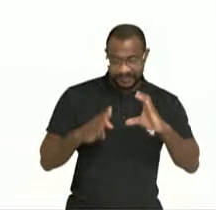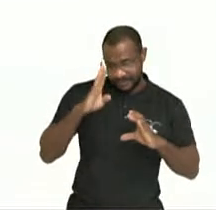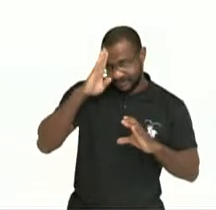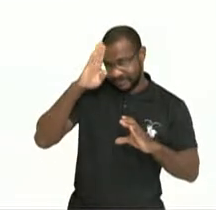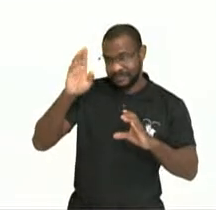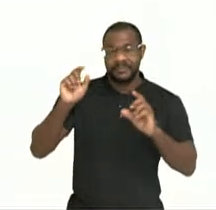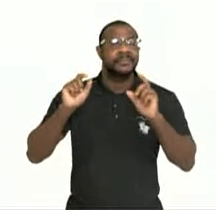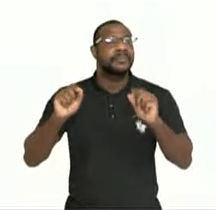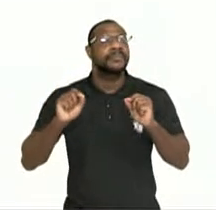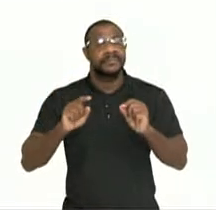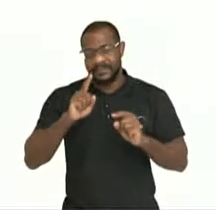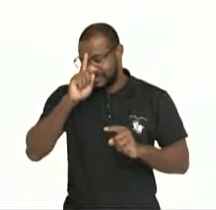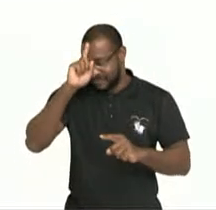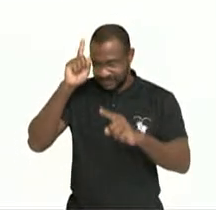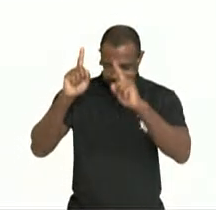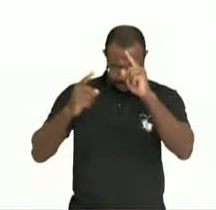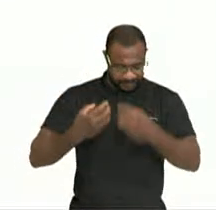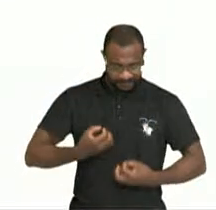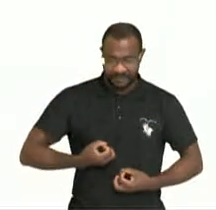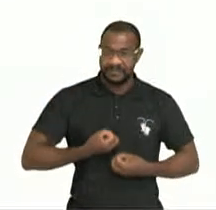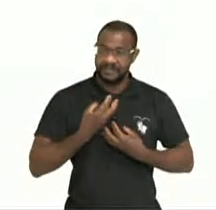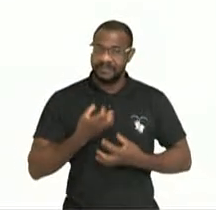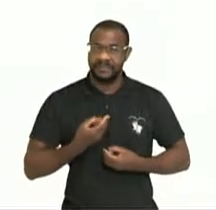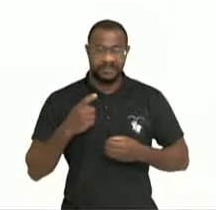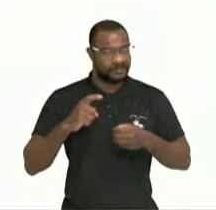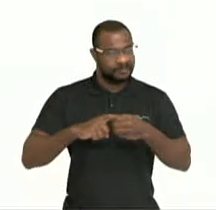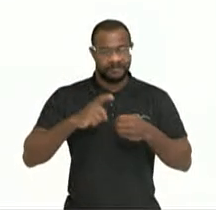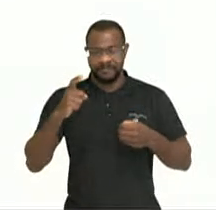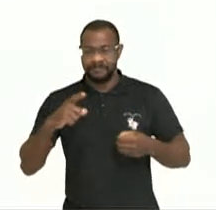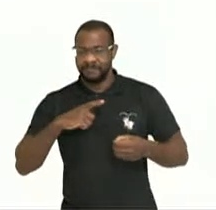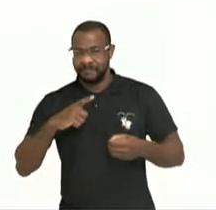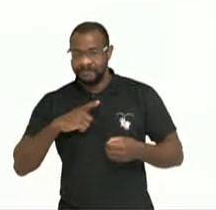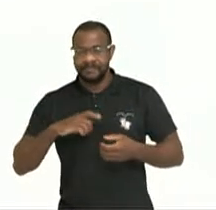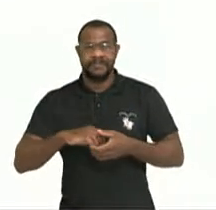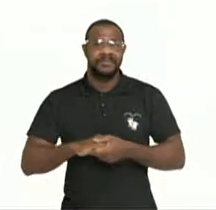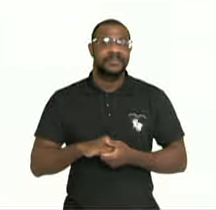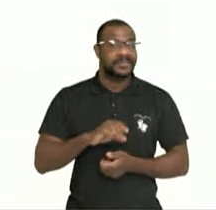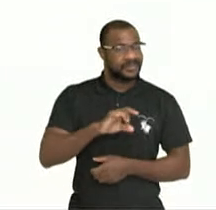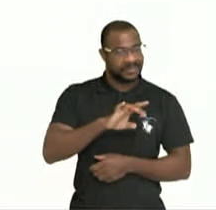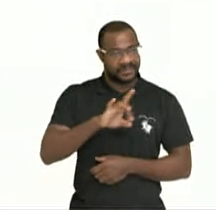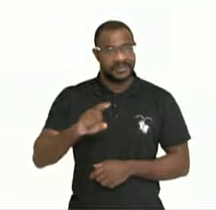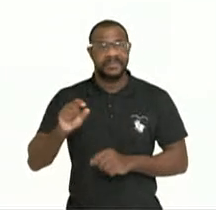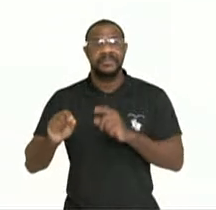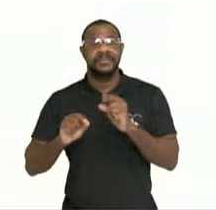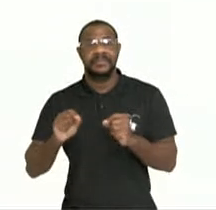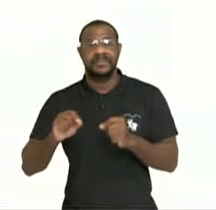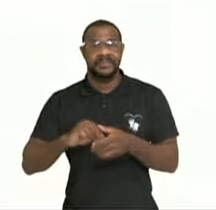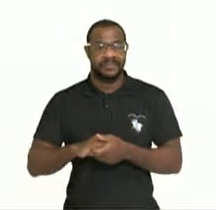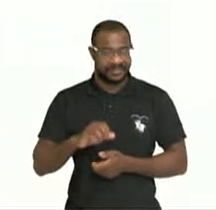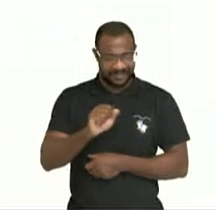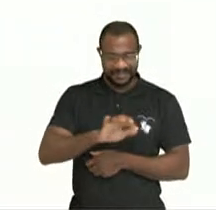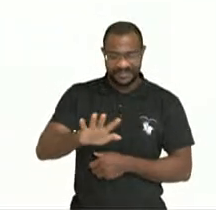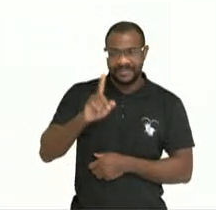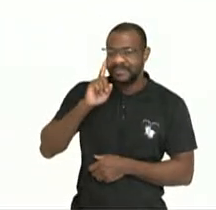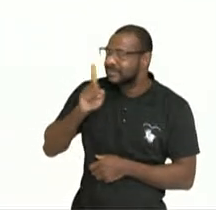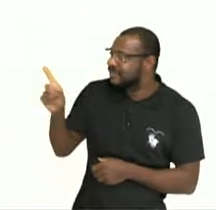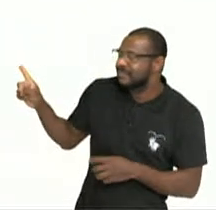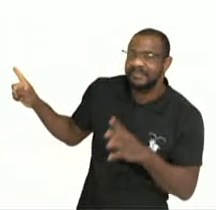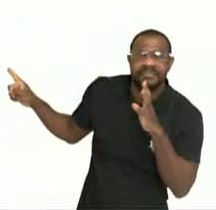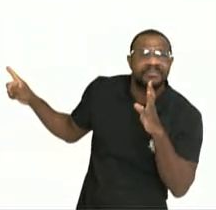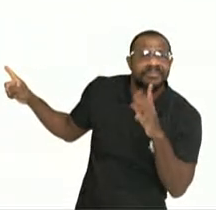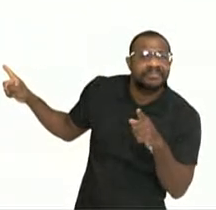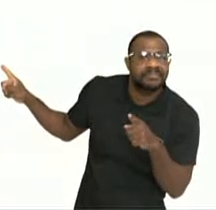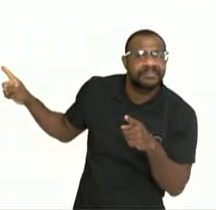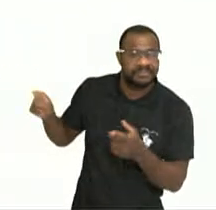inventar esses poetas independentes, né? E cada um, ó, pus uma imagem aqui para você conhecer, ele